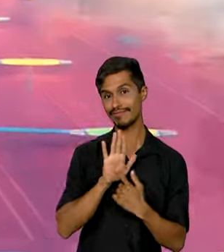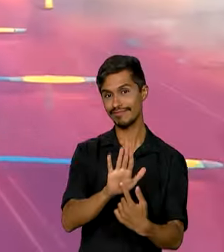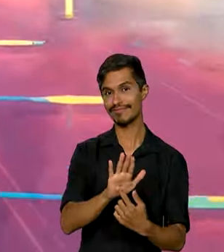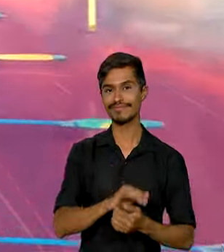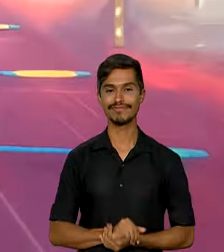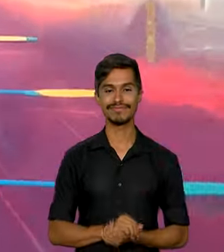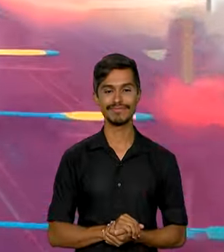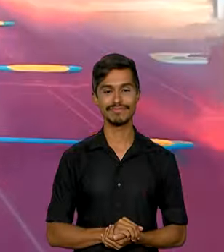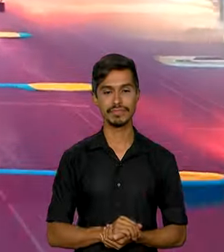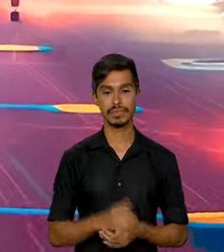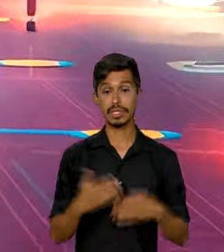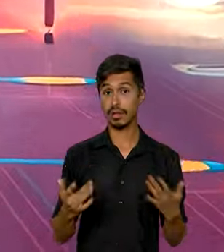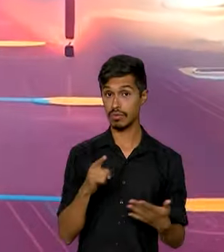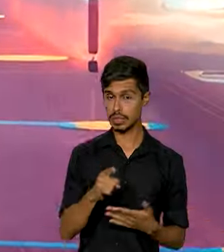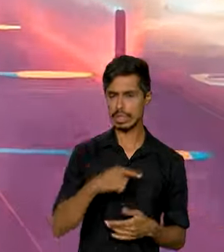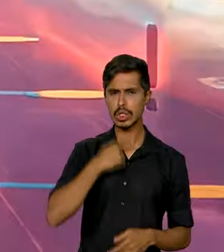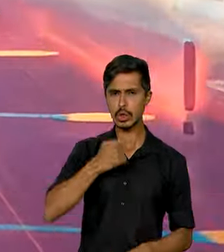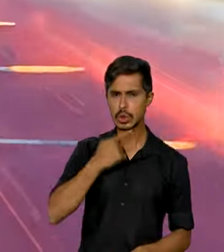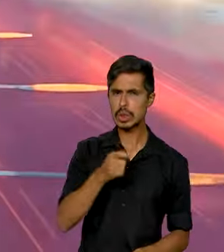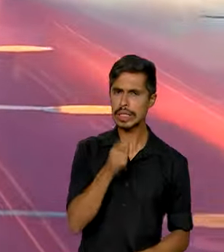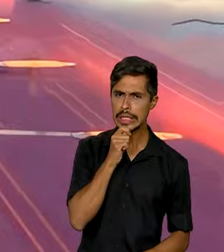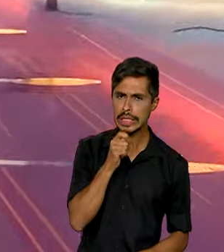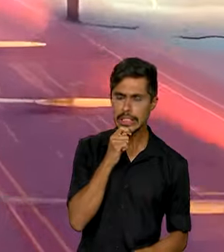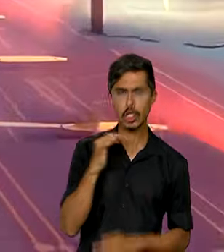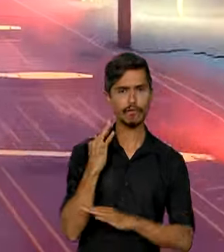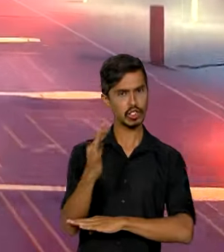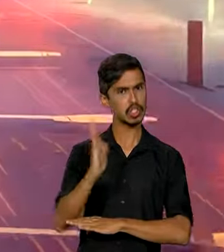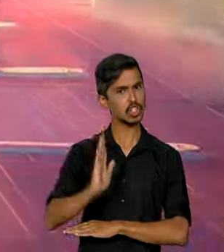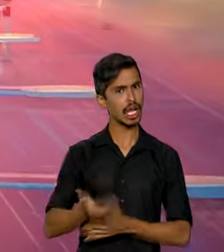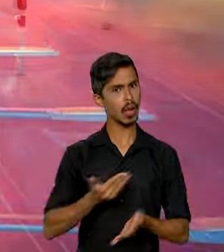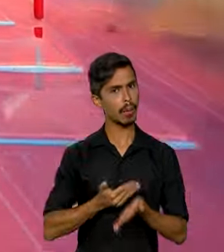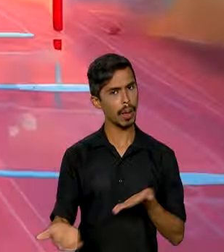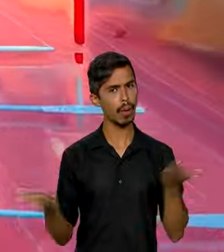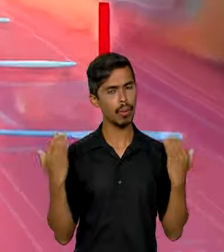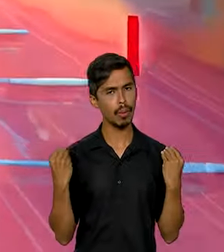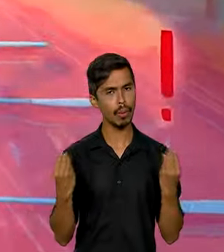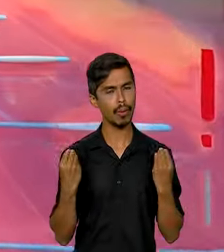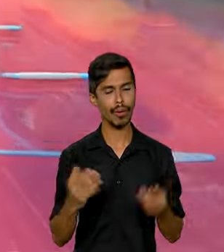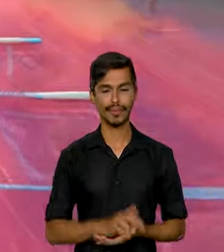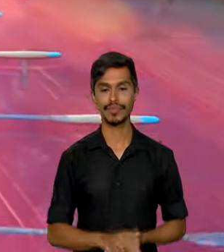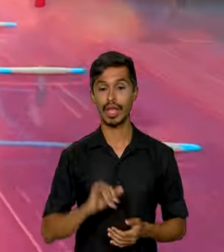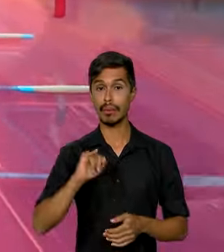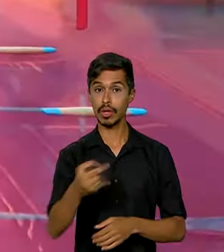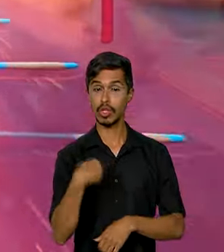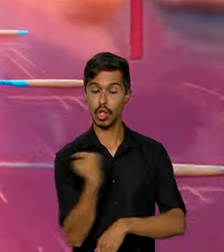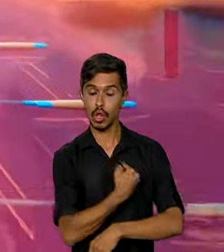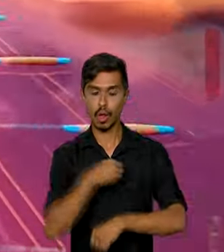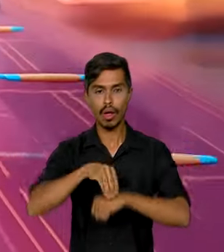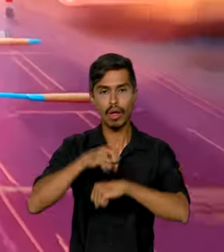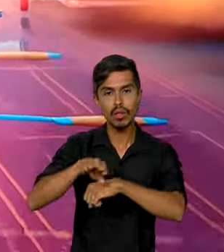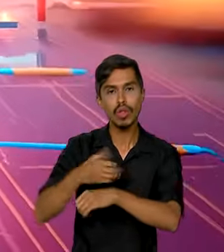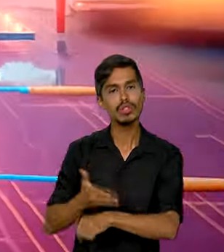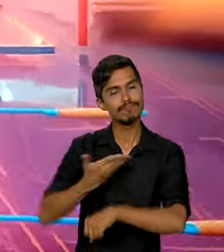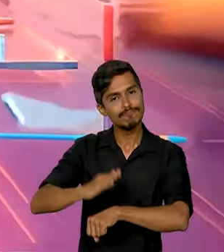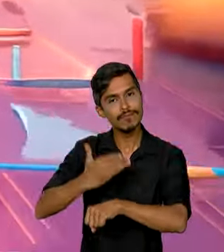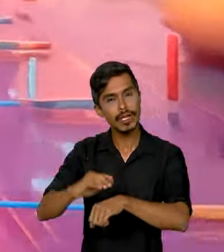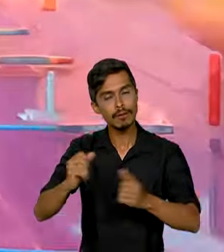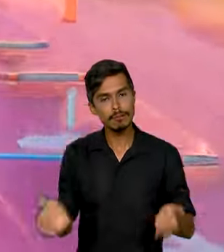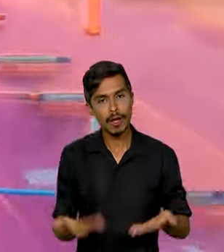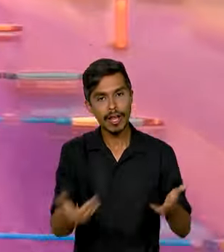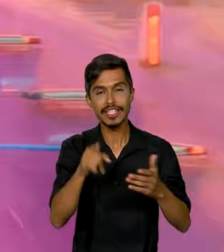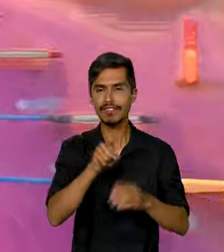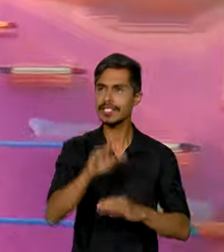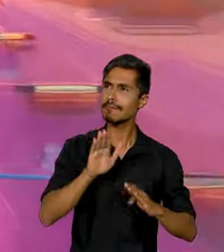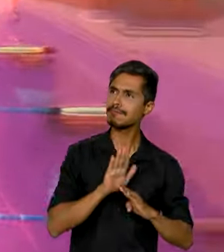E aí, ainda tem dúvidas de que o futuro já começou? Aproveite as nossas dicas, se qualifique e voe cada